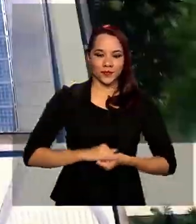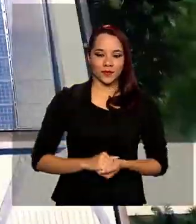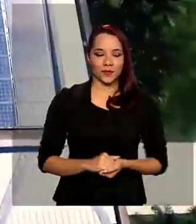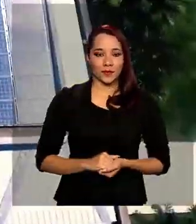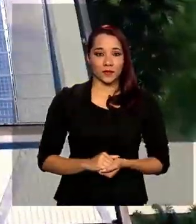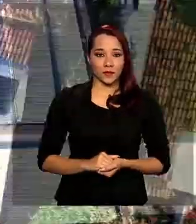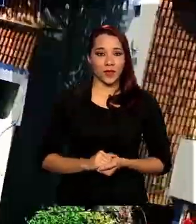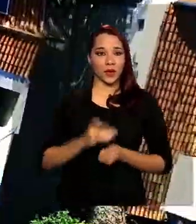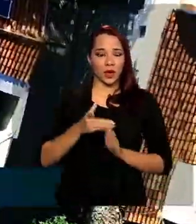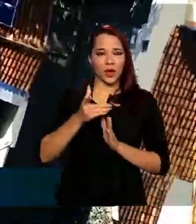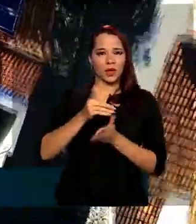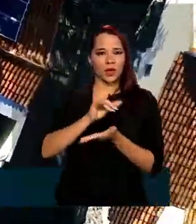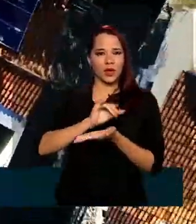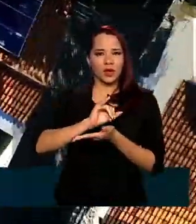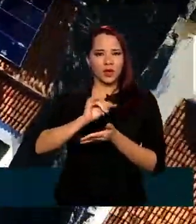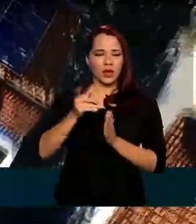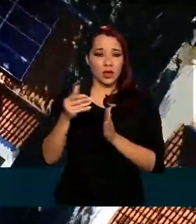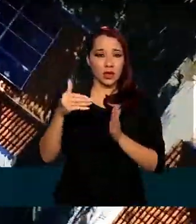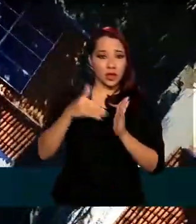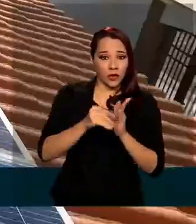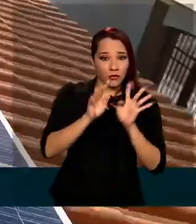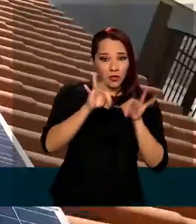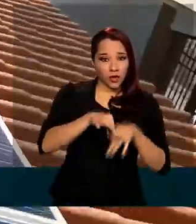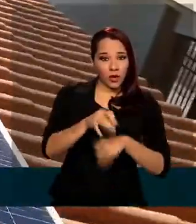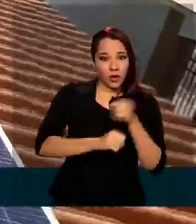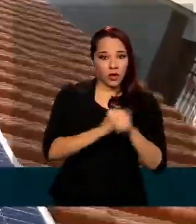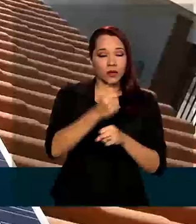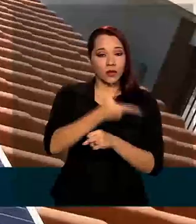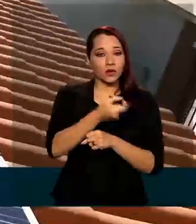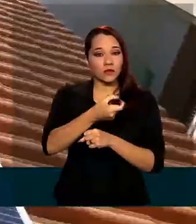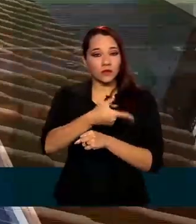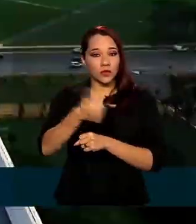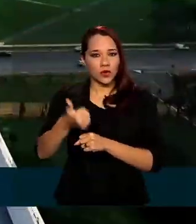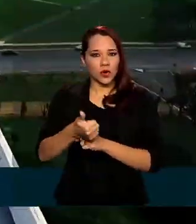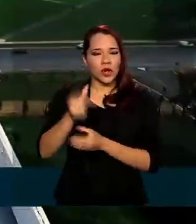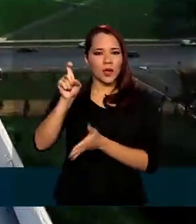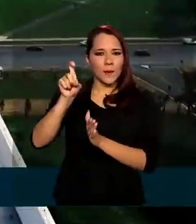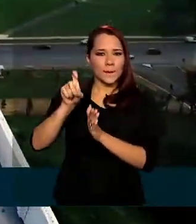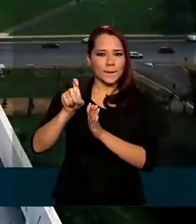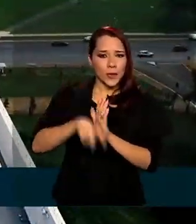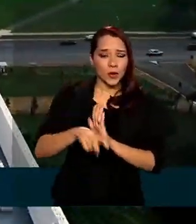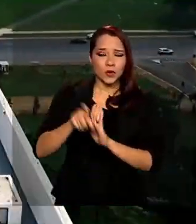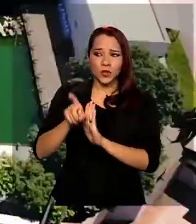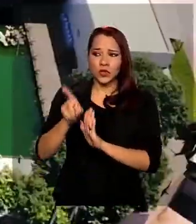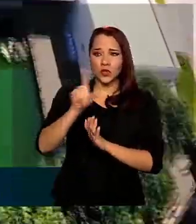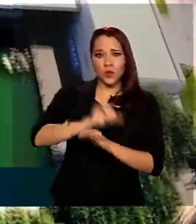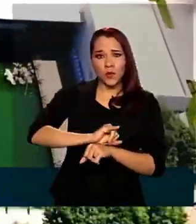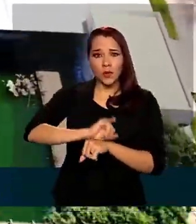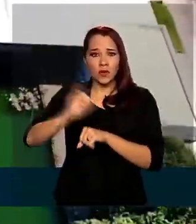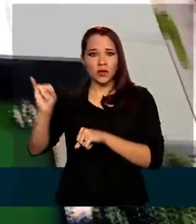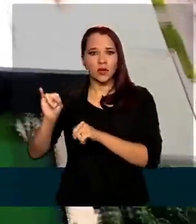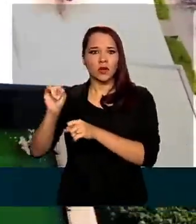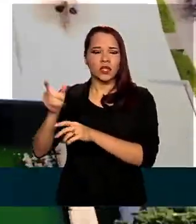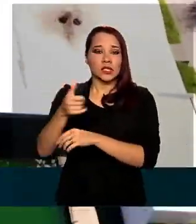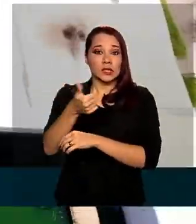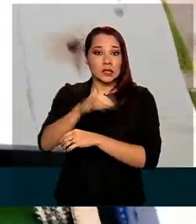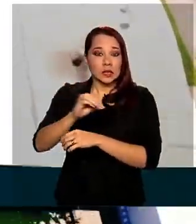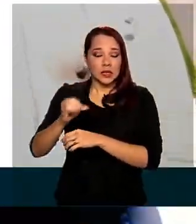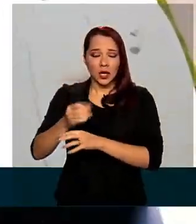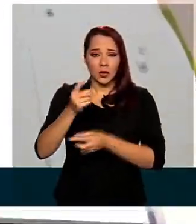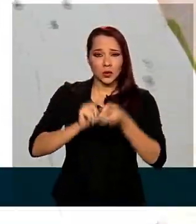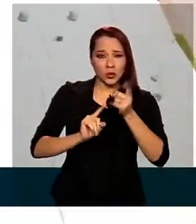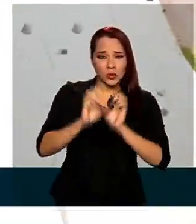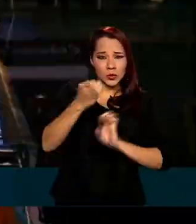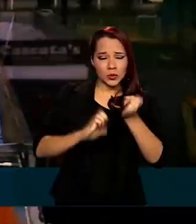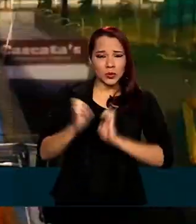Ficam zerados até o final de 2021 os impostos de importação de mais de 100 equipamentos de captação,